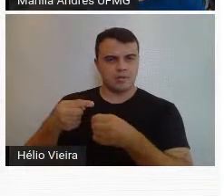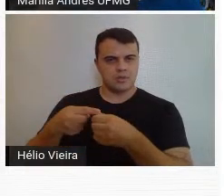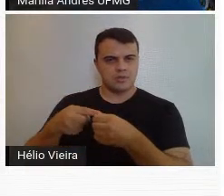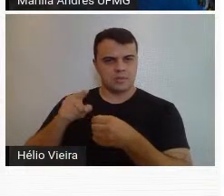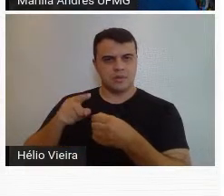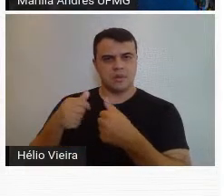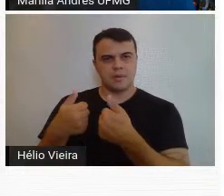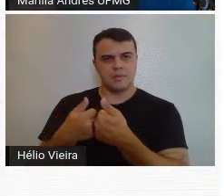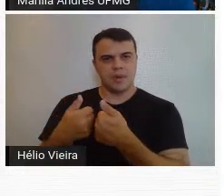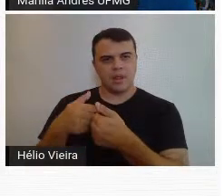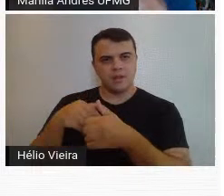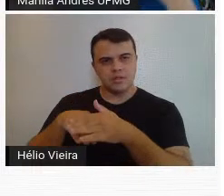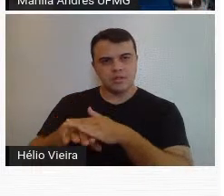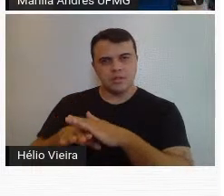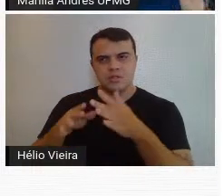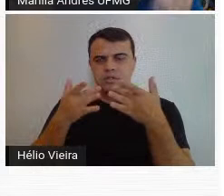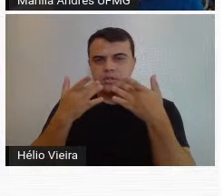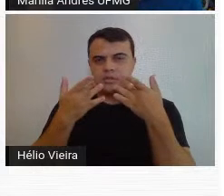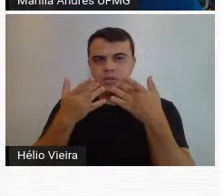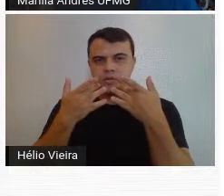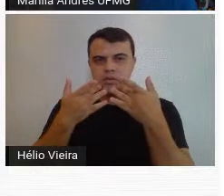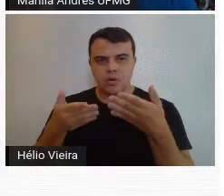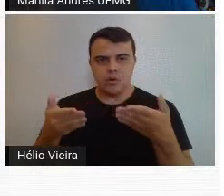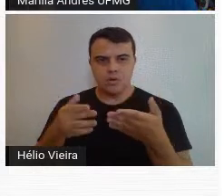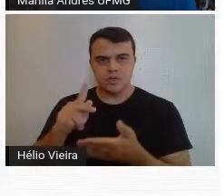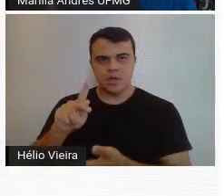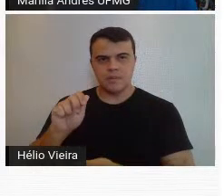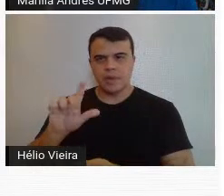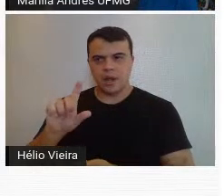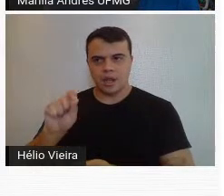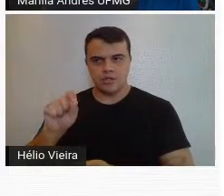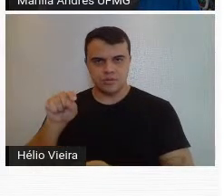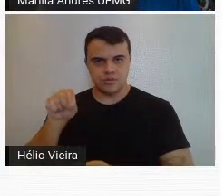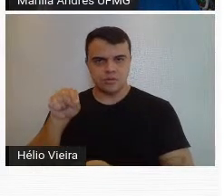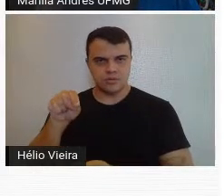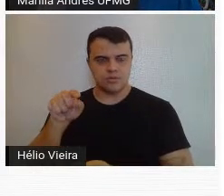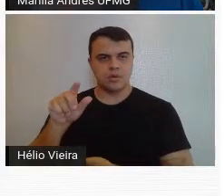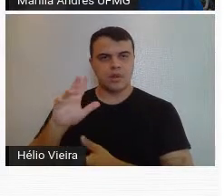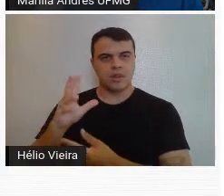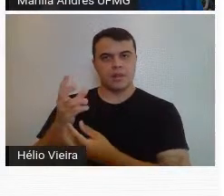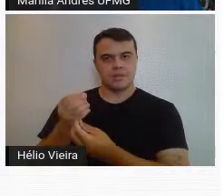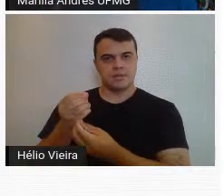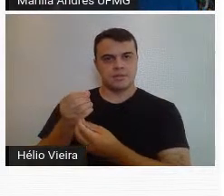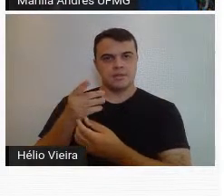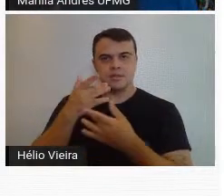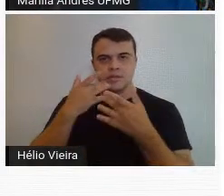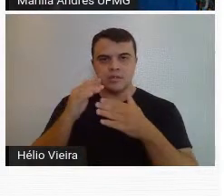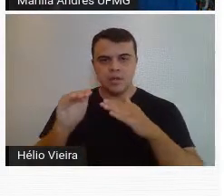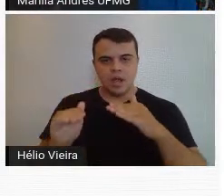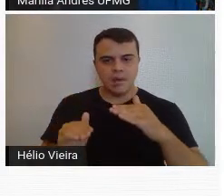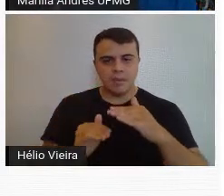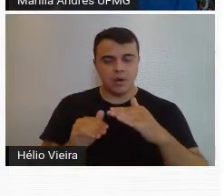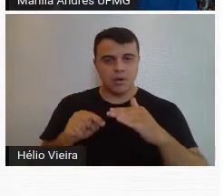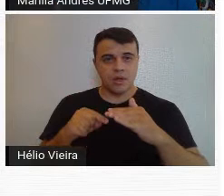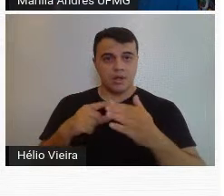os porões do teatro, que hoje é o Palácio das Artes, e o Guignard tinha